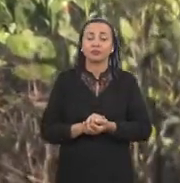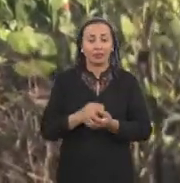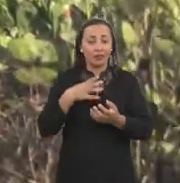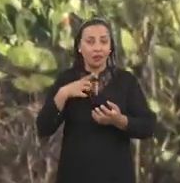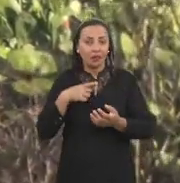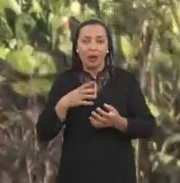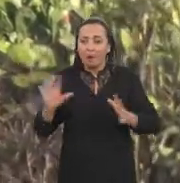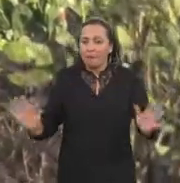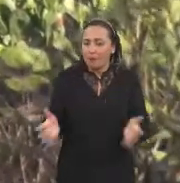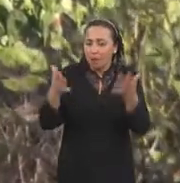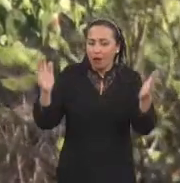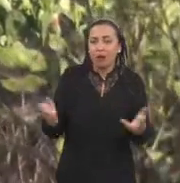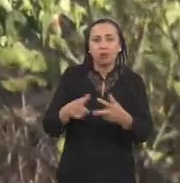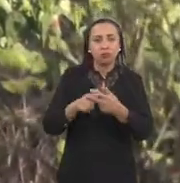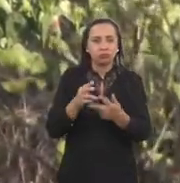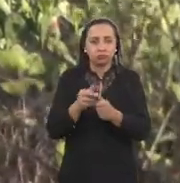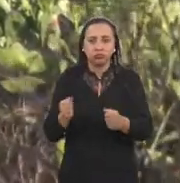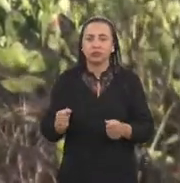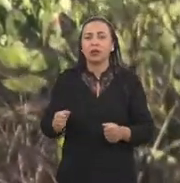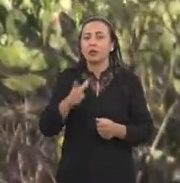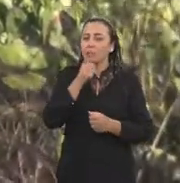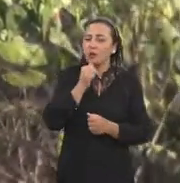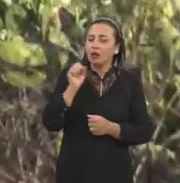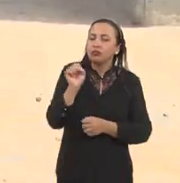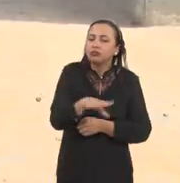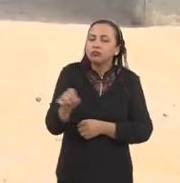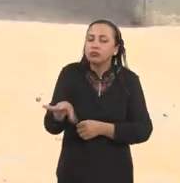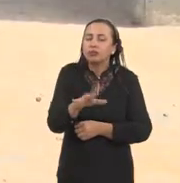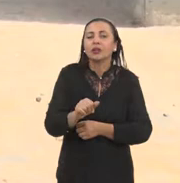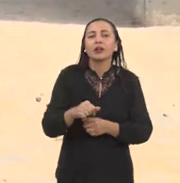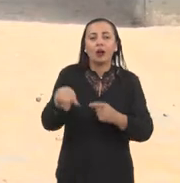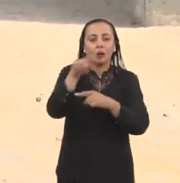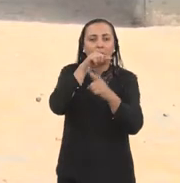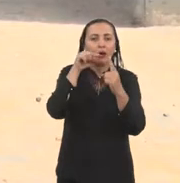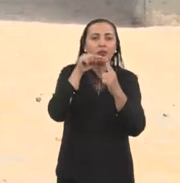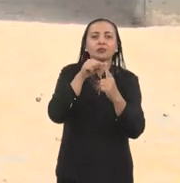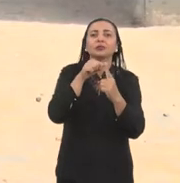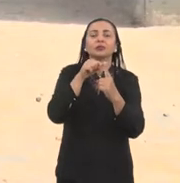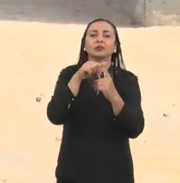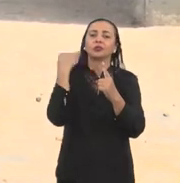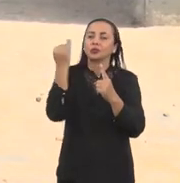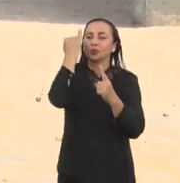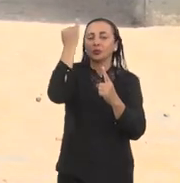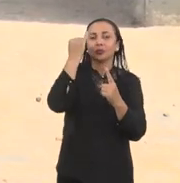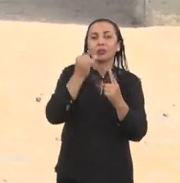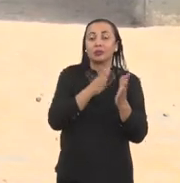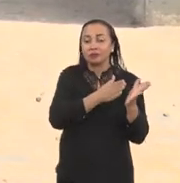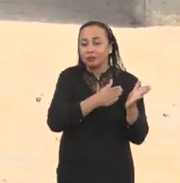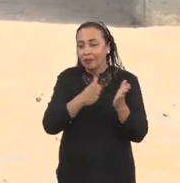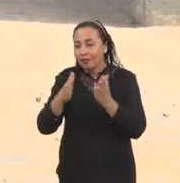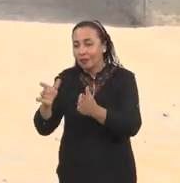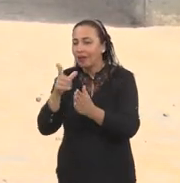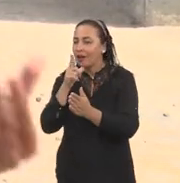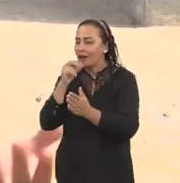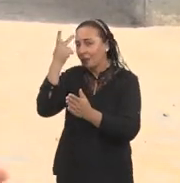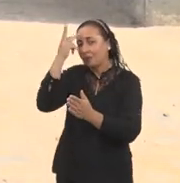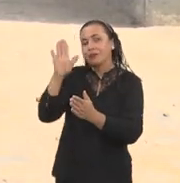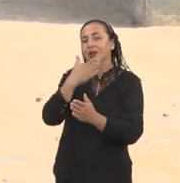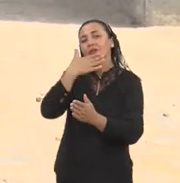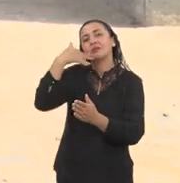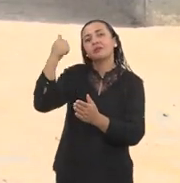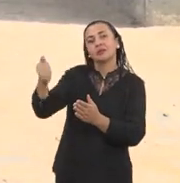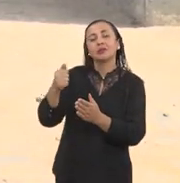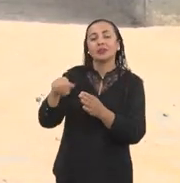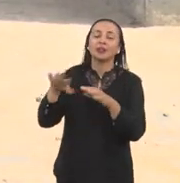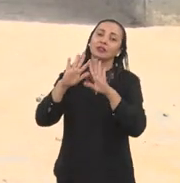então, suplementar essa produção com a irrigação seria um dos objetivos, destinar essa